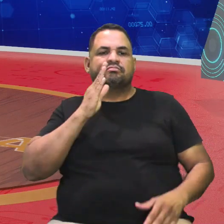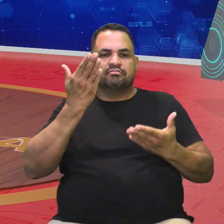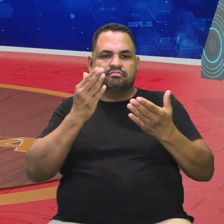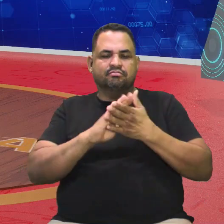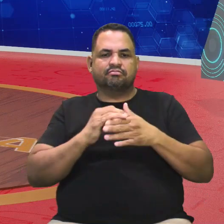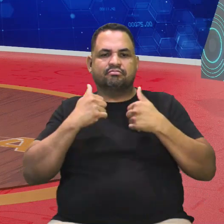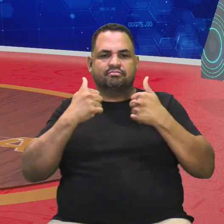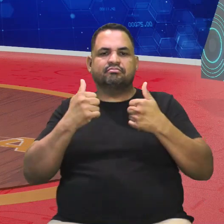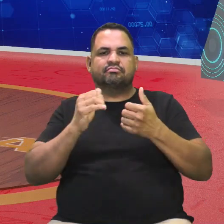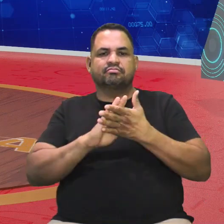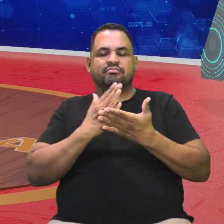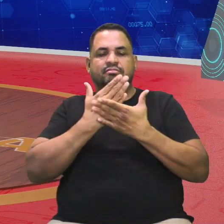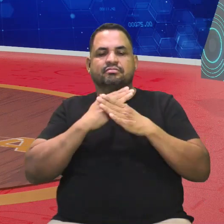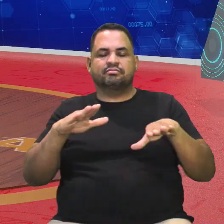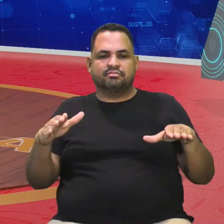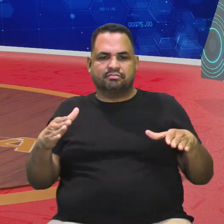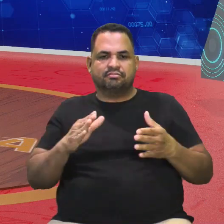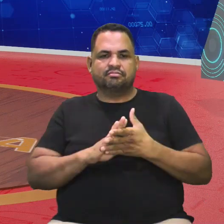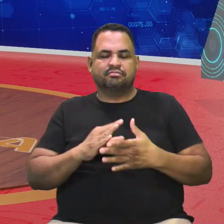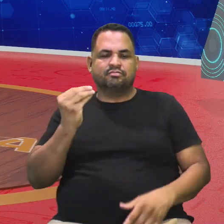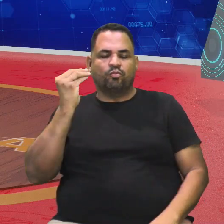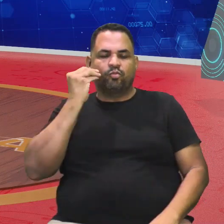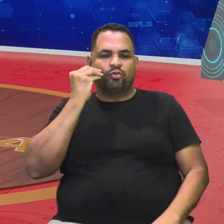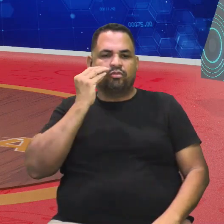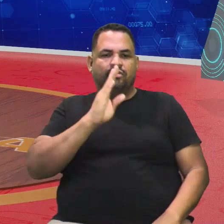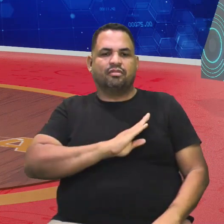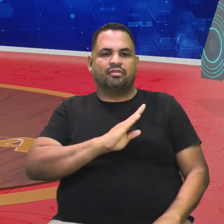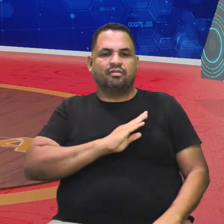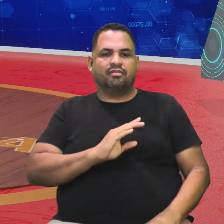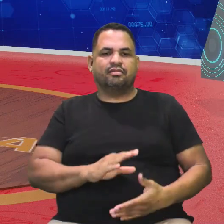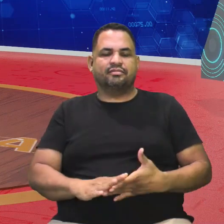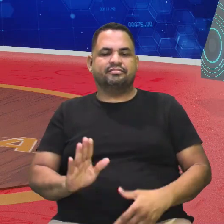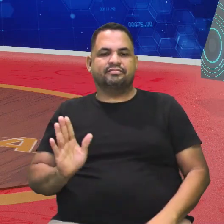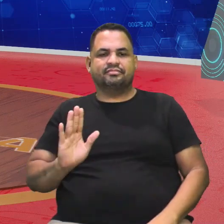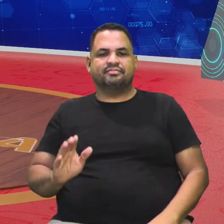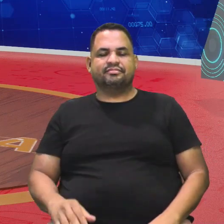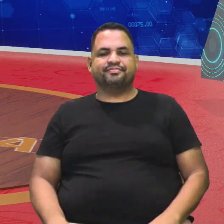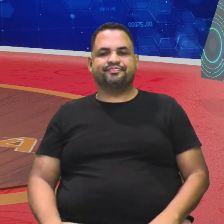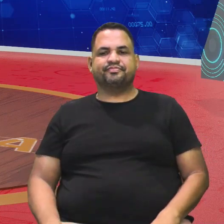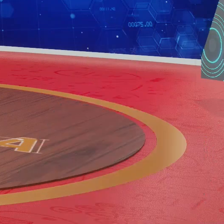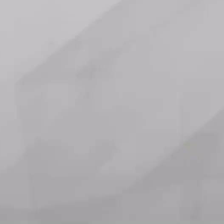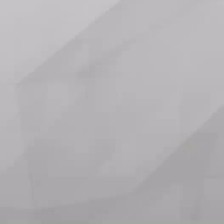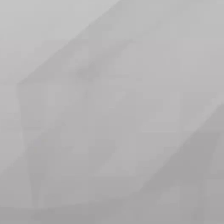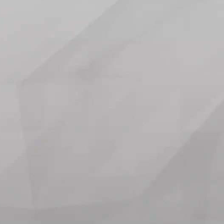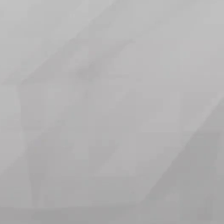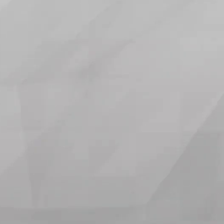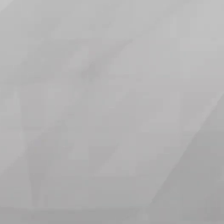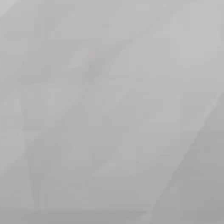causa disso. Tá beleza? Então, ficamos por aqui. Aquele beijo no coração. E até a próxima aula. Tchau, tchau.